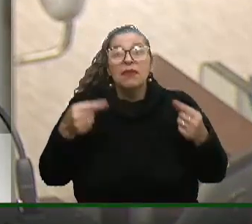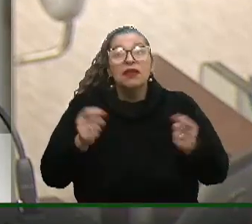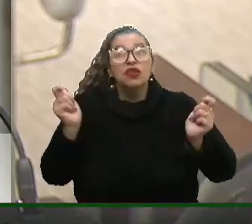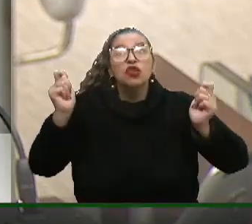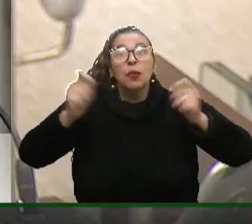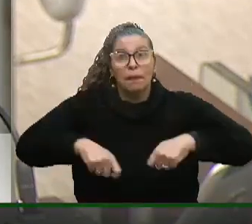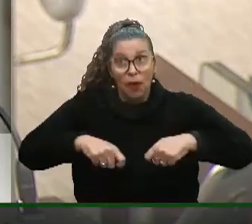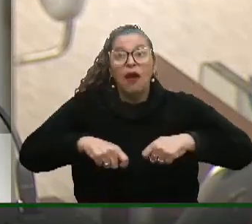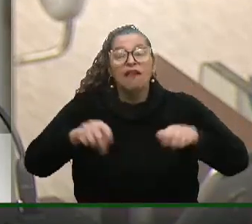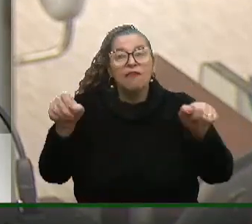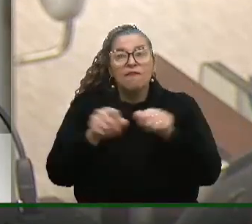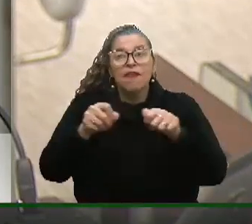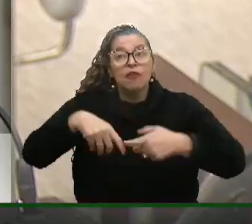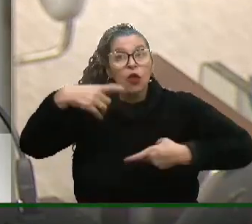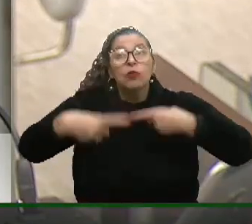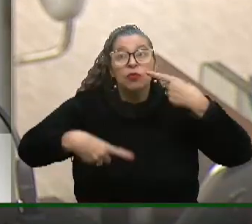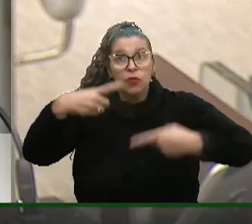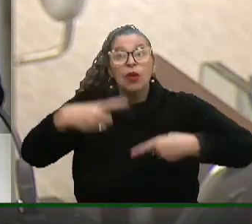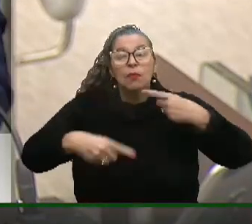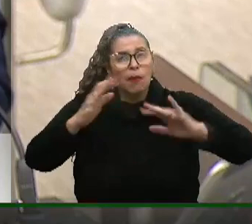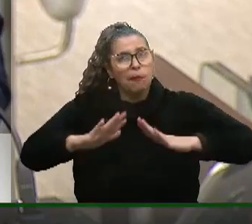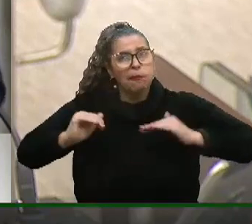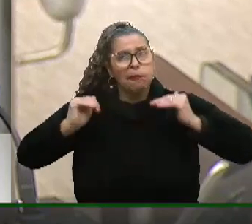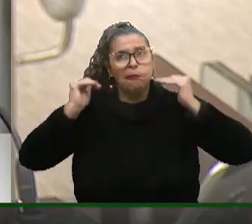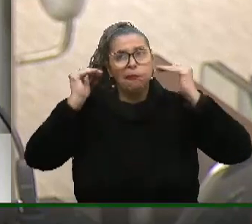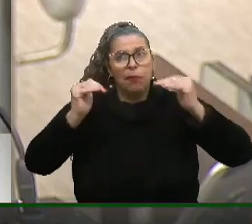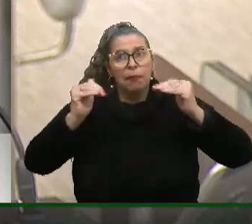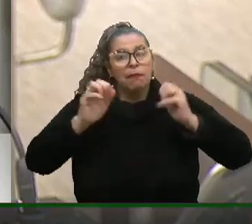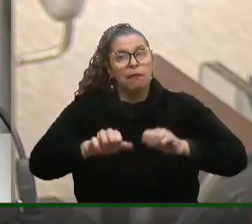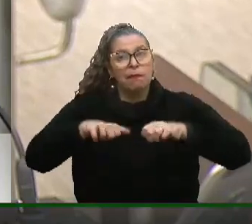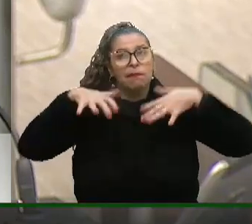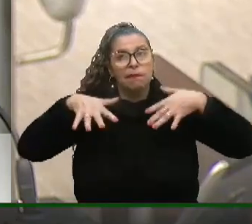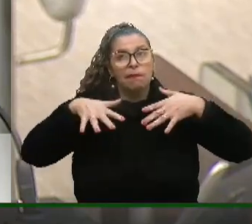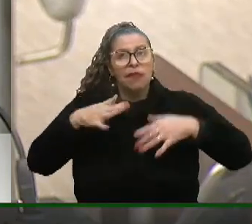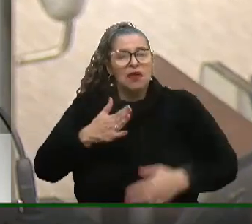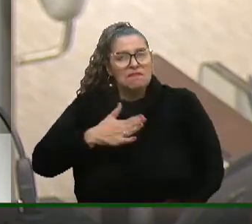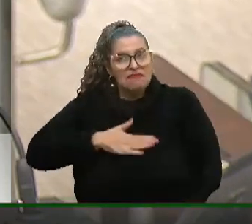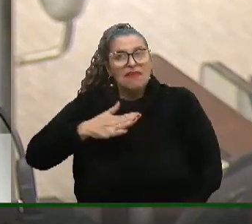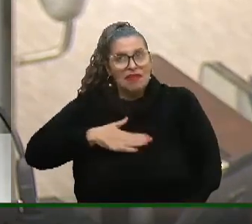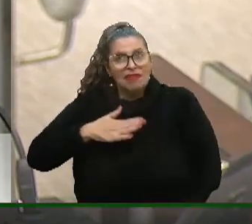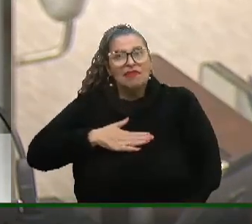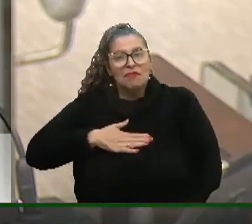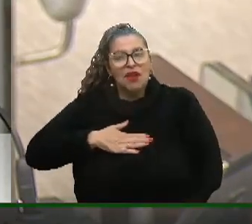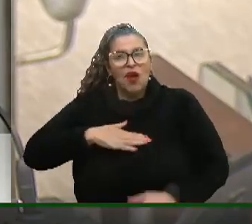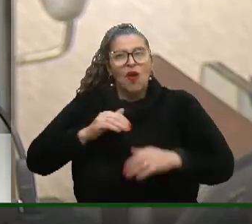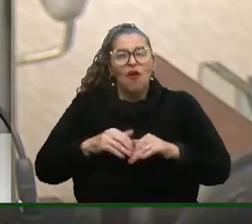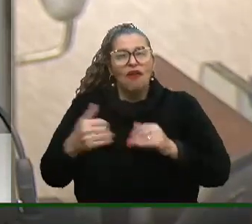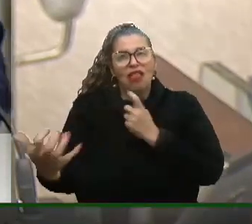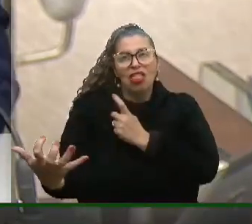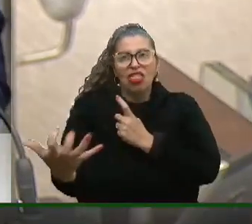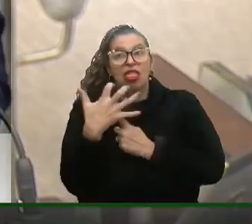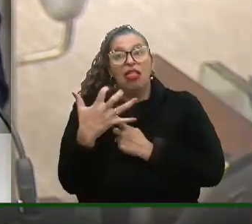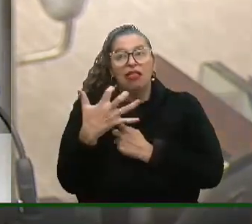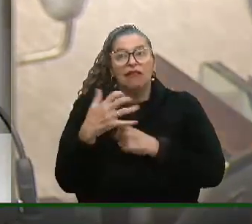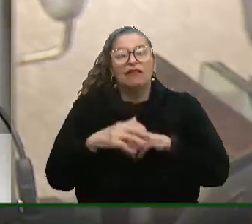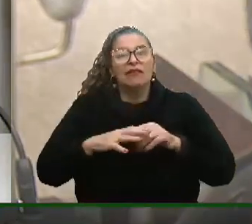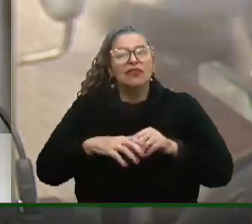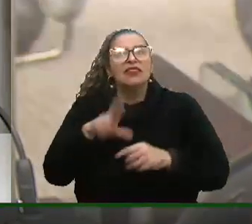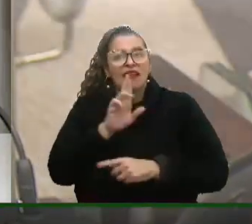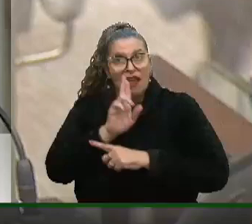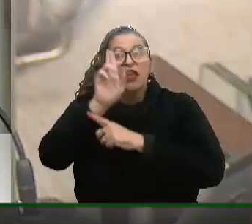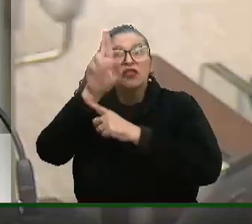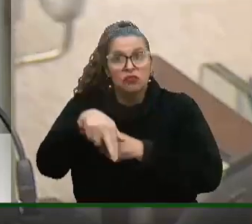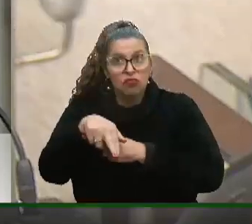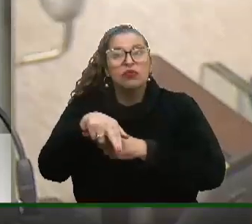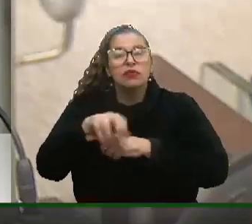gente possa fazer o debate que esteja à altura dessa casa. Mas a minha honra, ninguém vai atacar sem que seja respondido